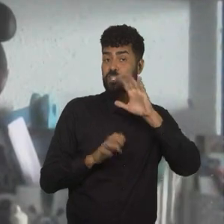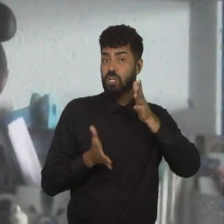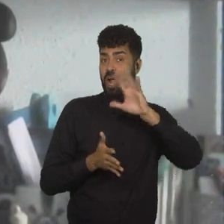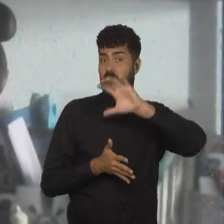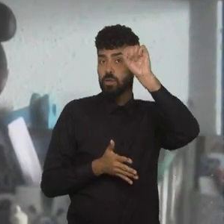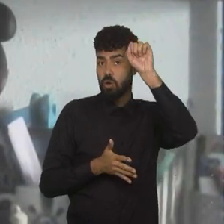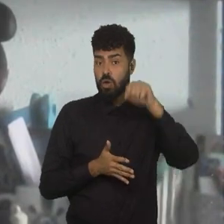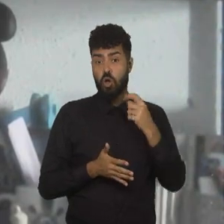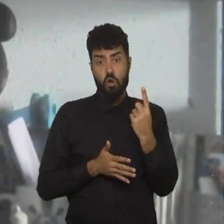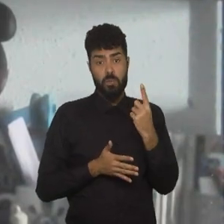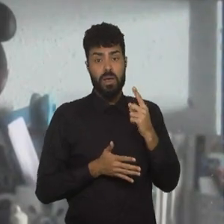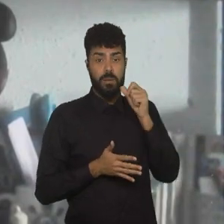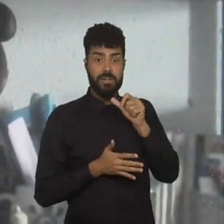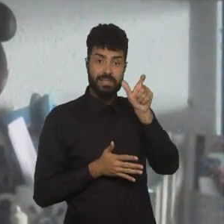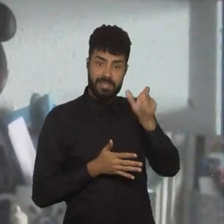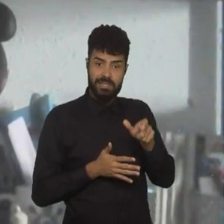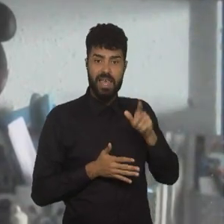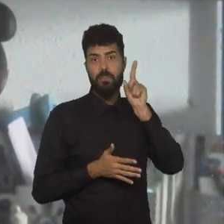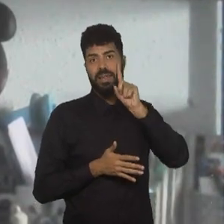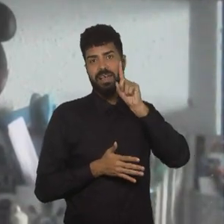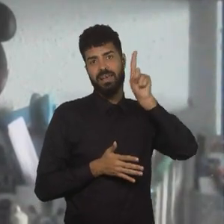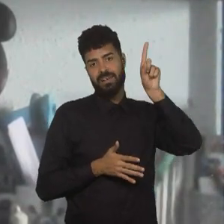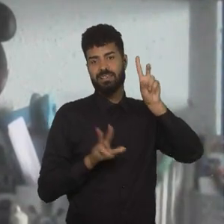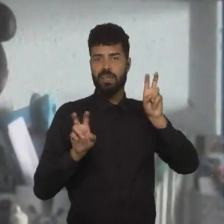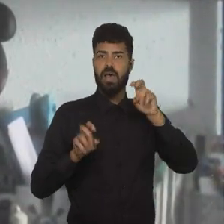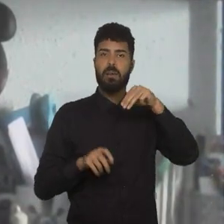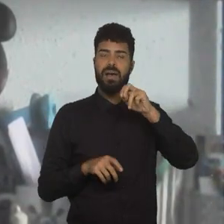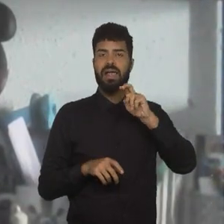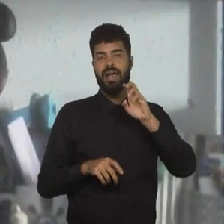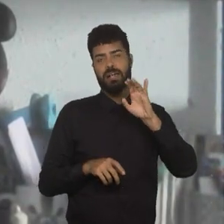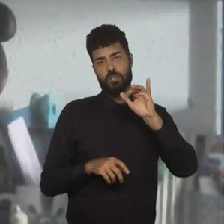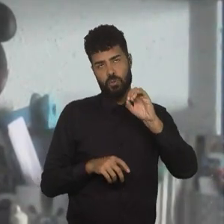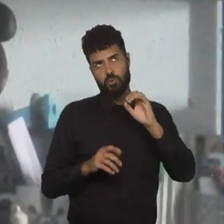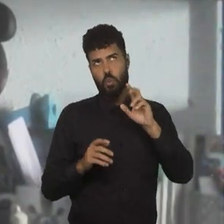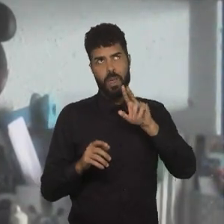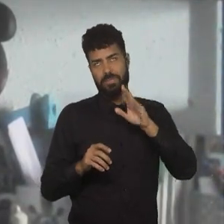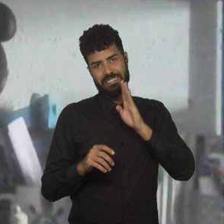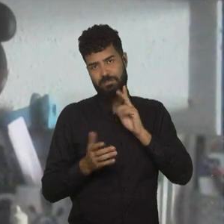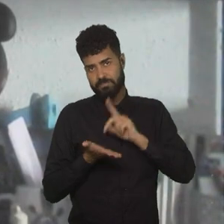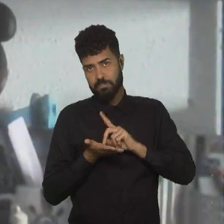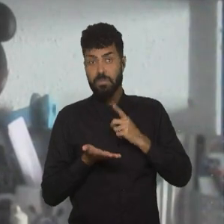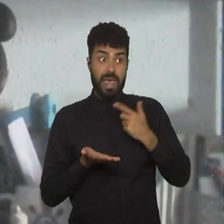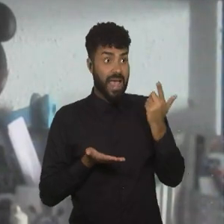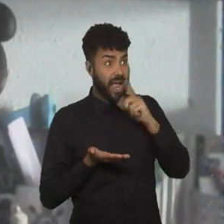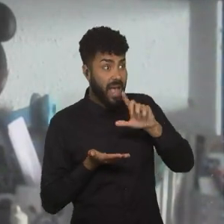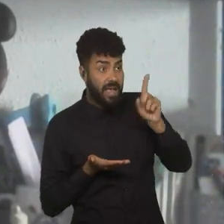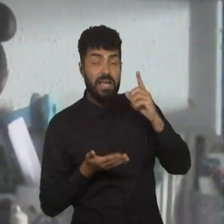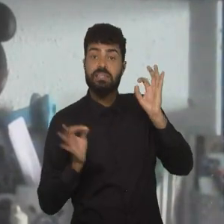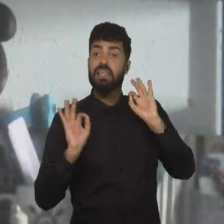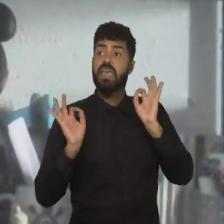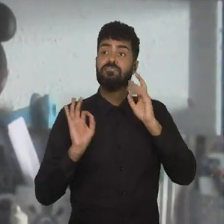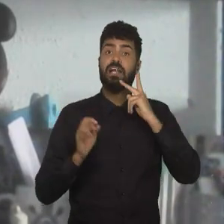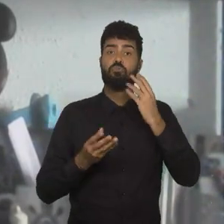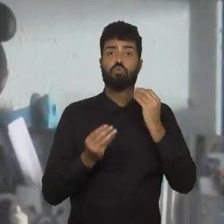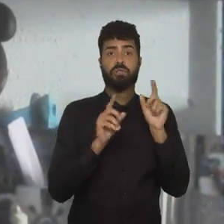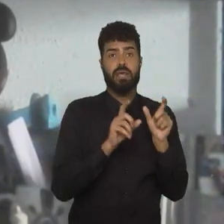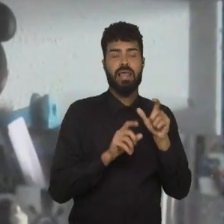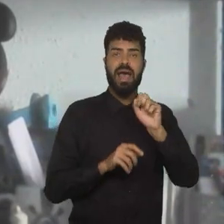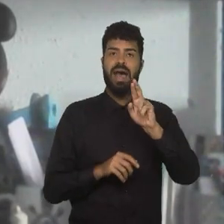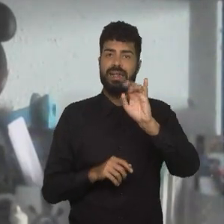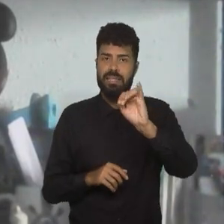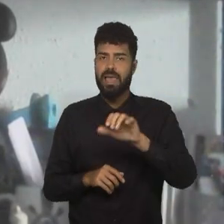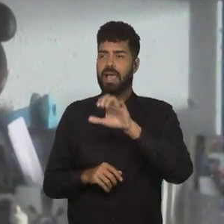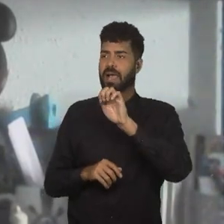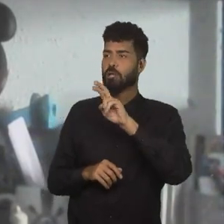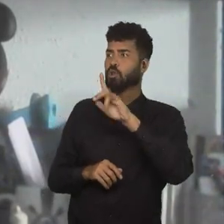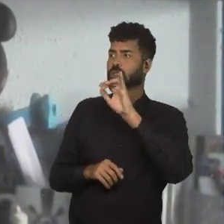delas, que é americana, que é a Marcário, então a Geise ganha, ninguém fala muito dela, a Ari está aí bombando, a Carol e